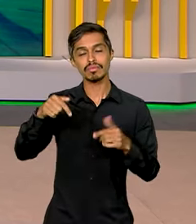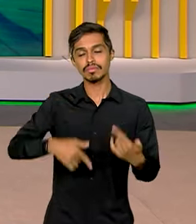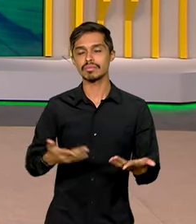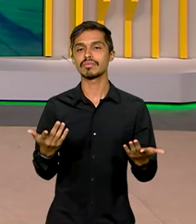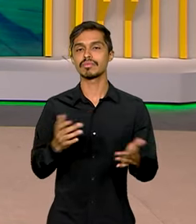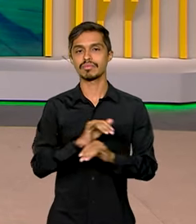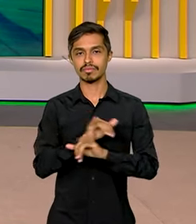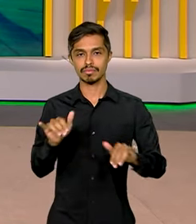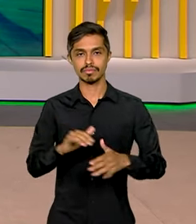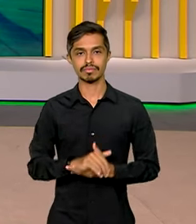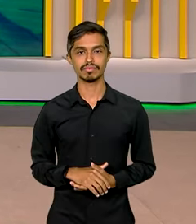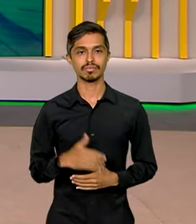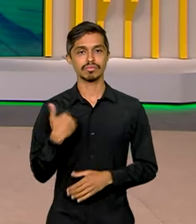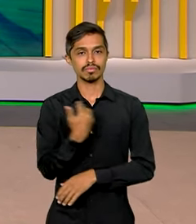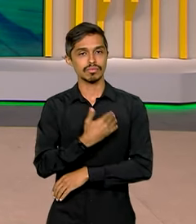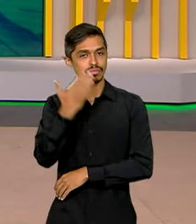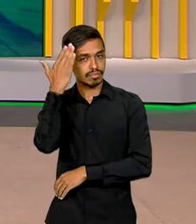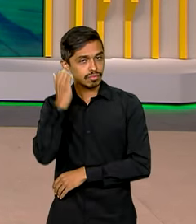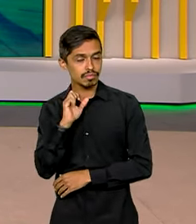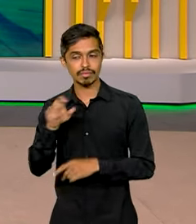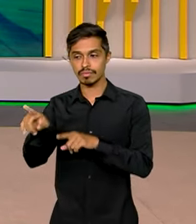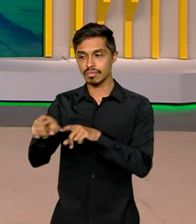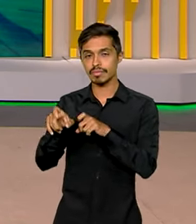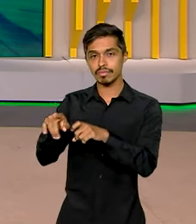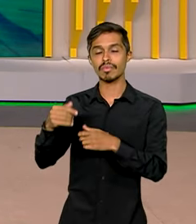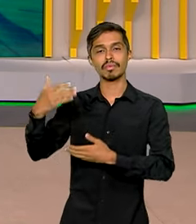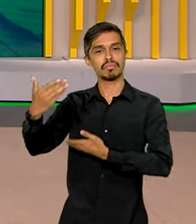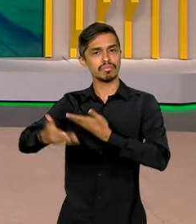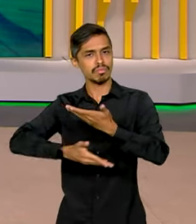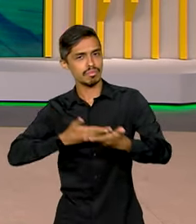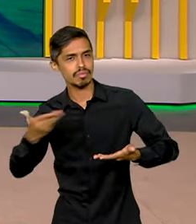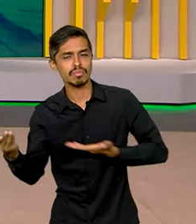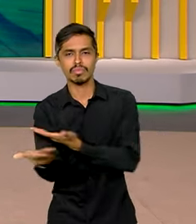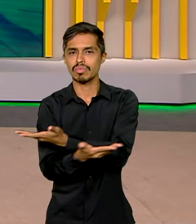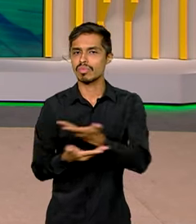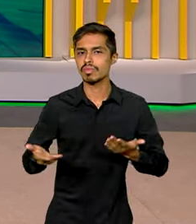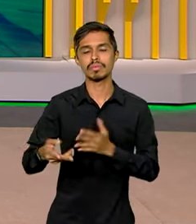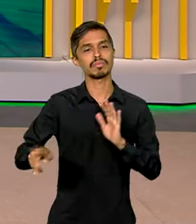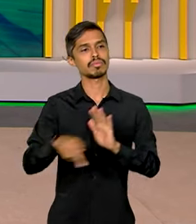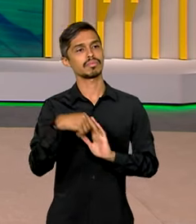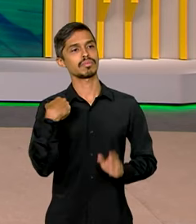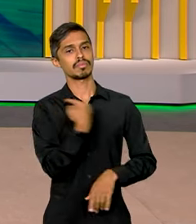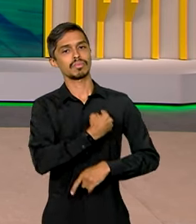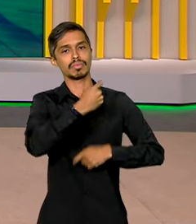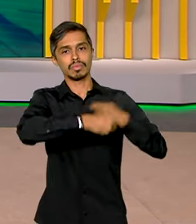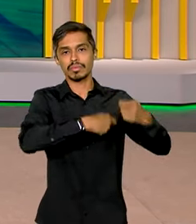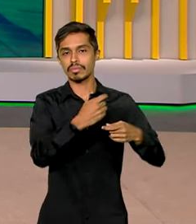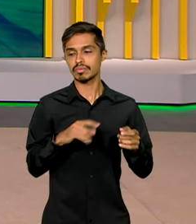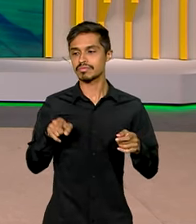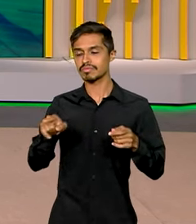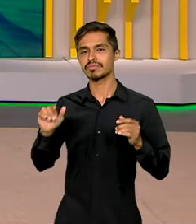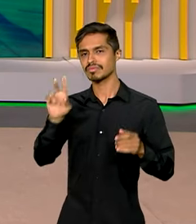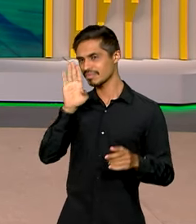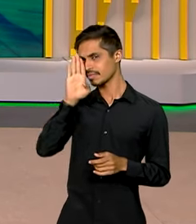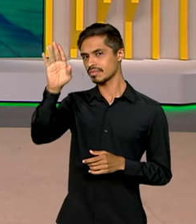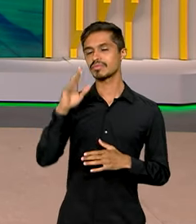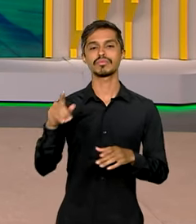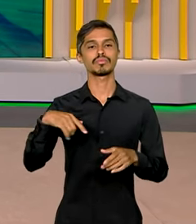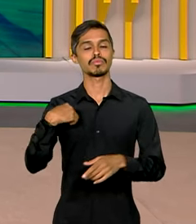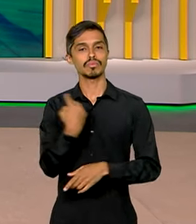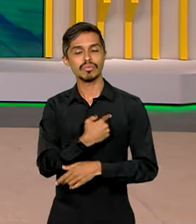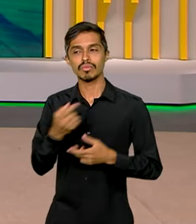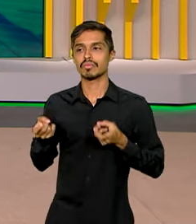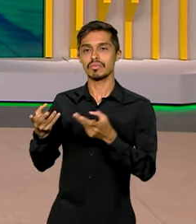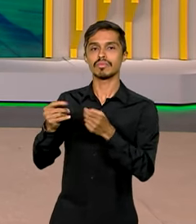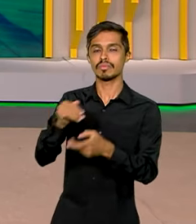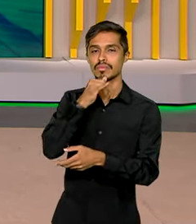A gente sabe que o agronegócio é um setor dinâmico da economia brasileira, destacando-se nas exportações de produtos básicos como